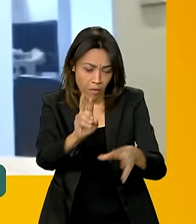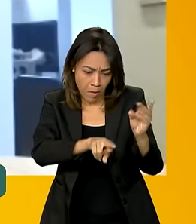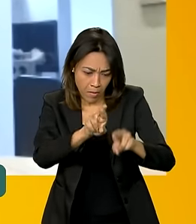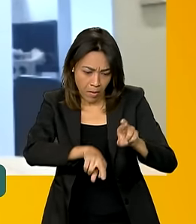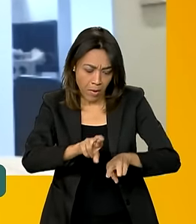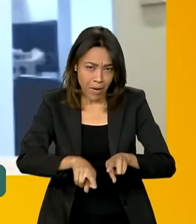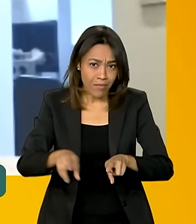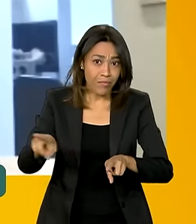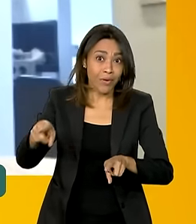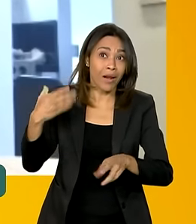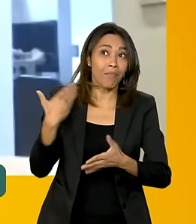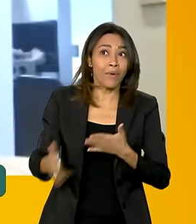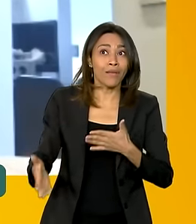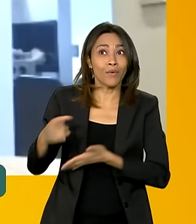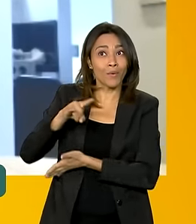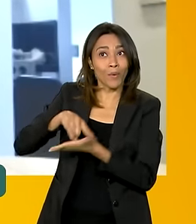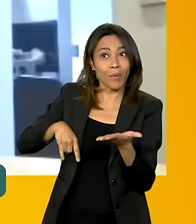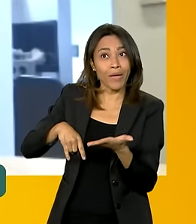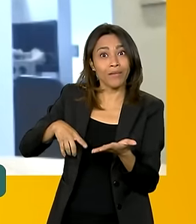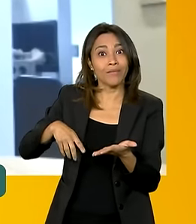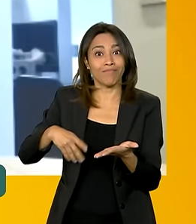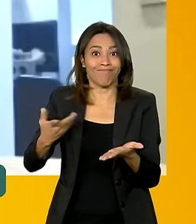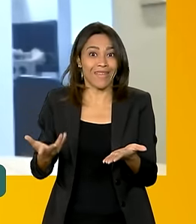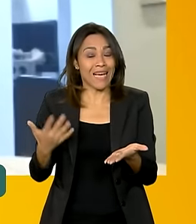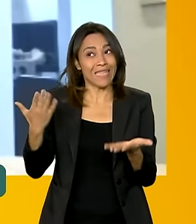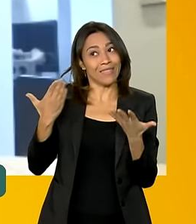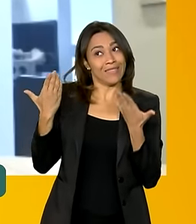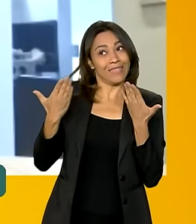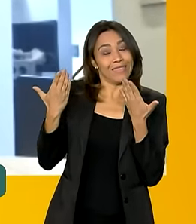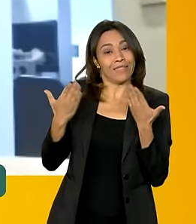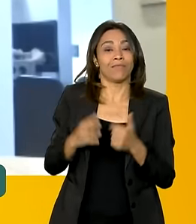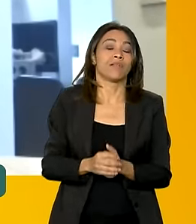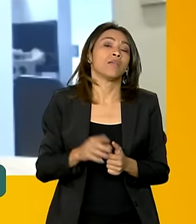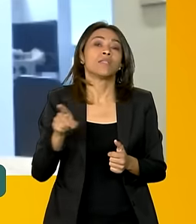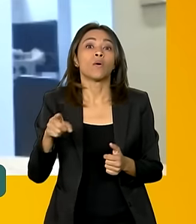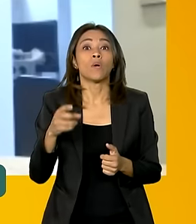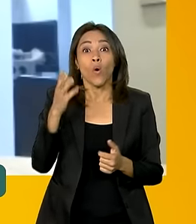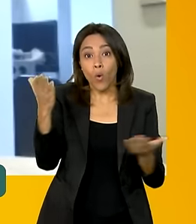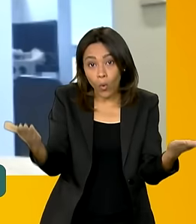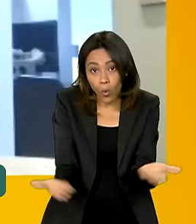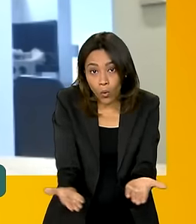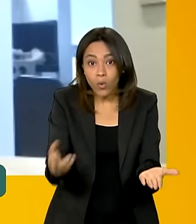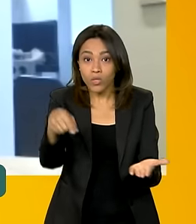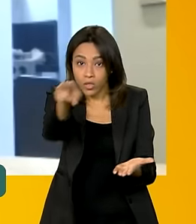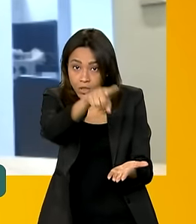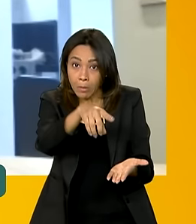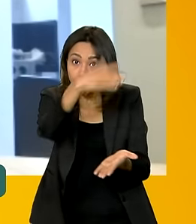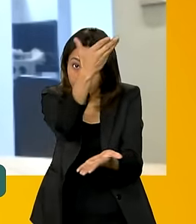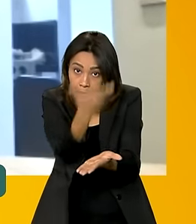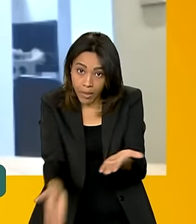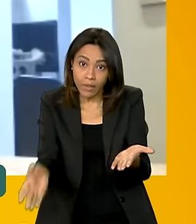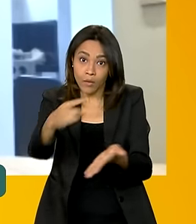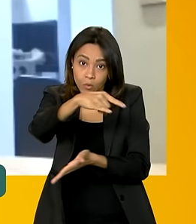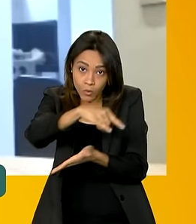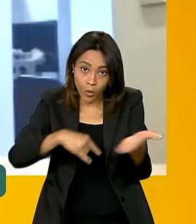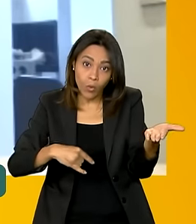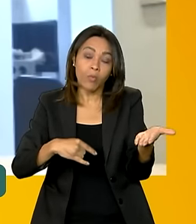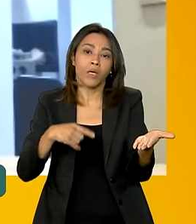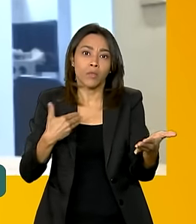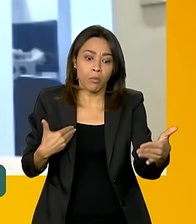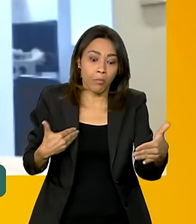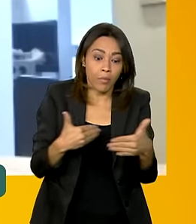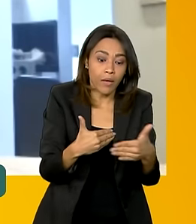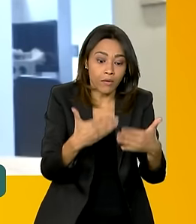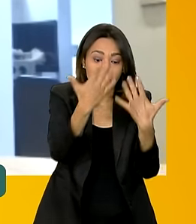advento do documento digital, hoje o participante que perdeu um documento ali na véspera da aplicação do Enem,